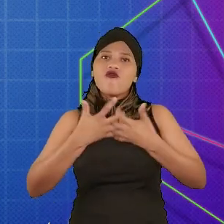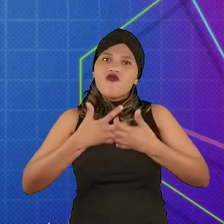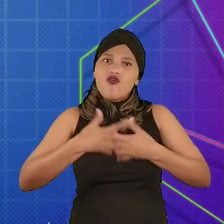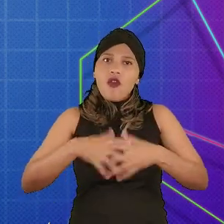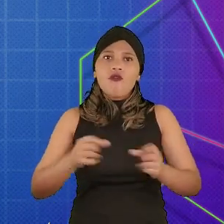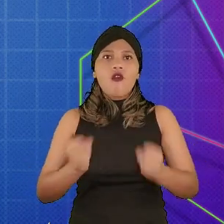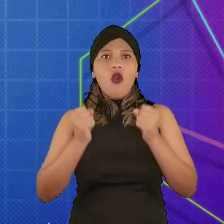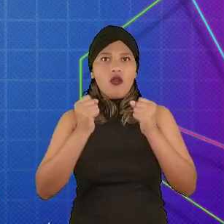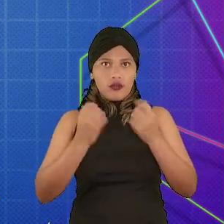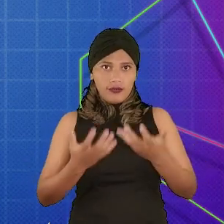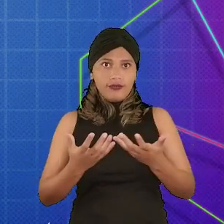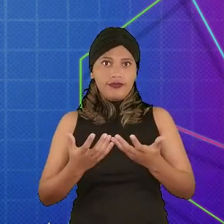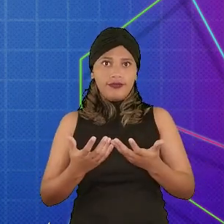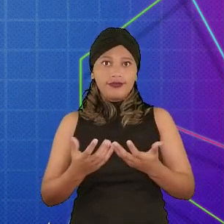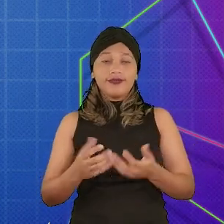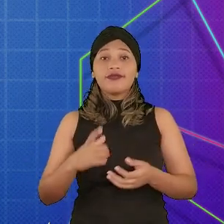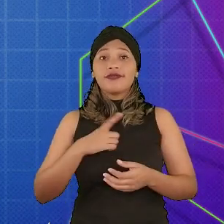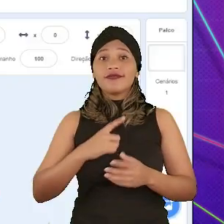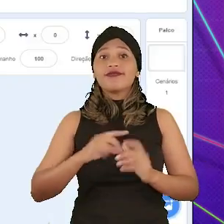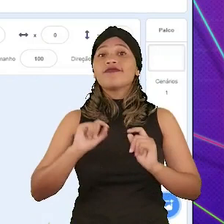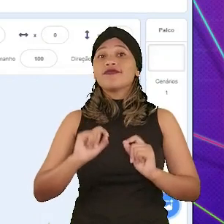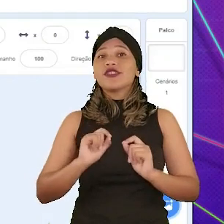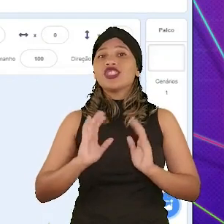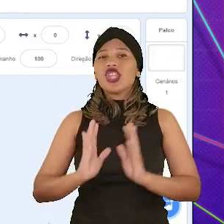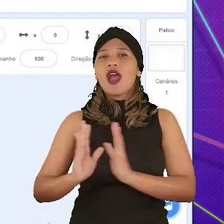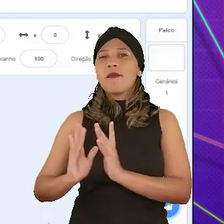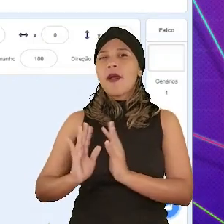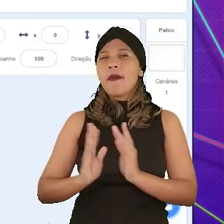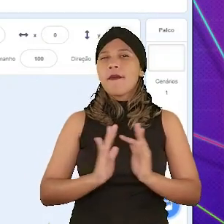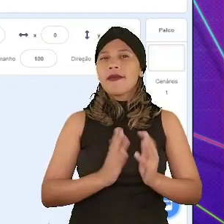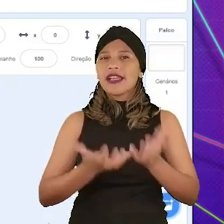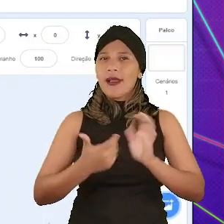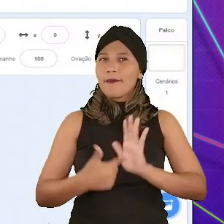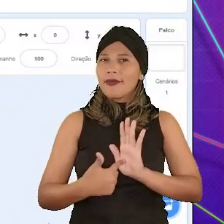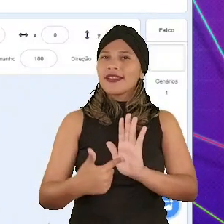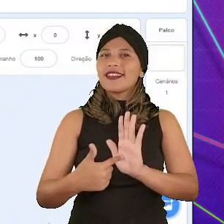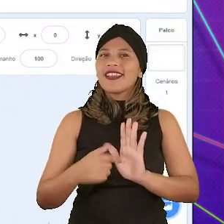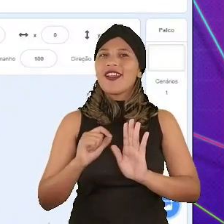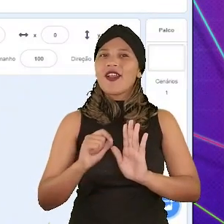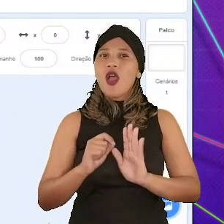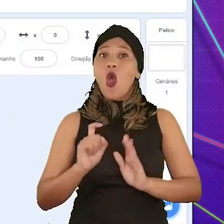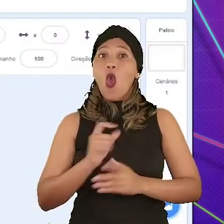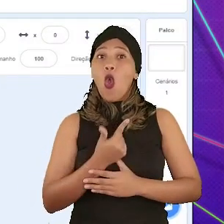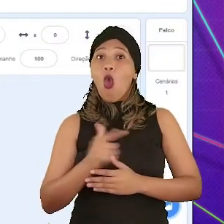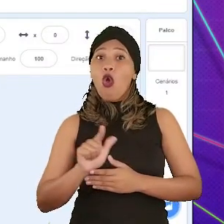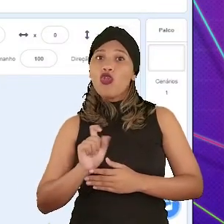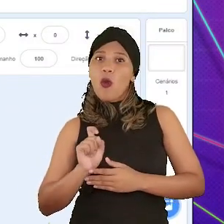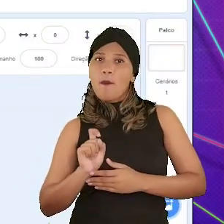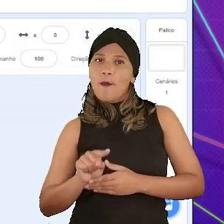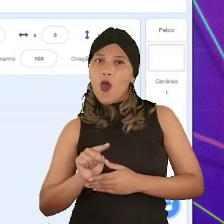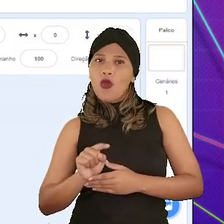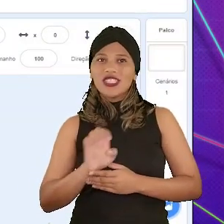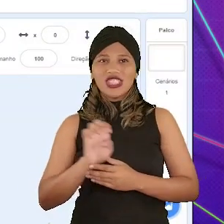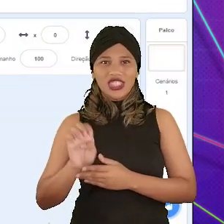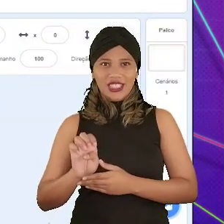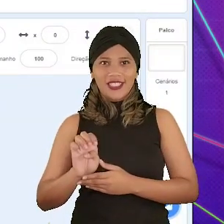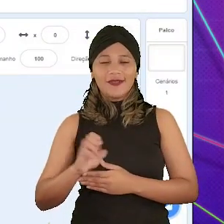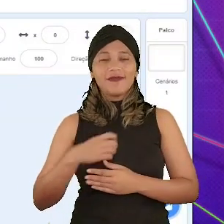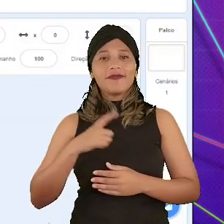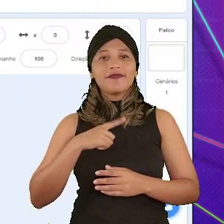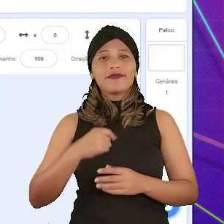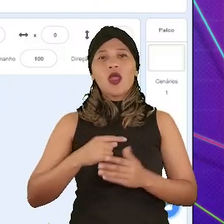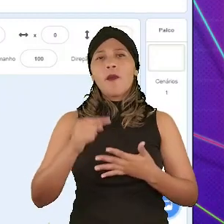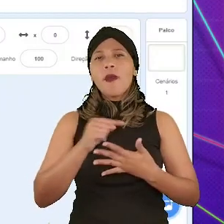que farão todo o funcionamento do nosso personagem. Tendo em vista tudo isso, eu gostaria de apresentar para vocês um outro botão da barra lateral